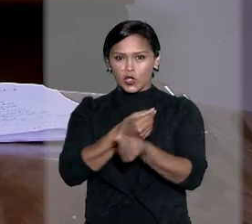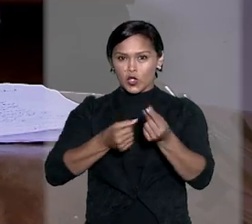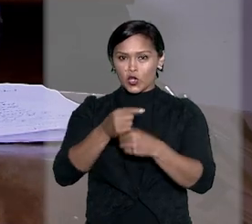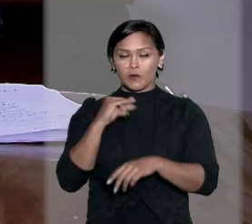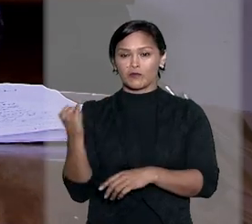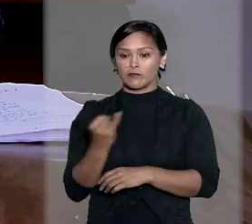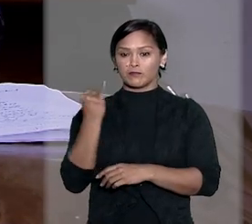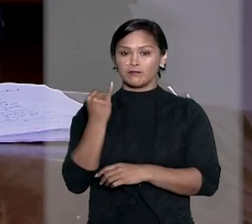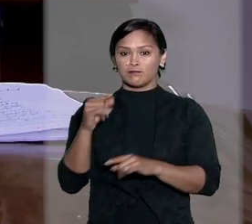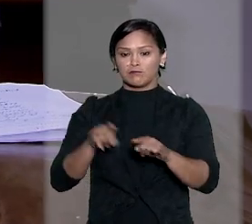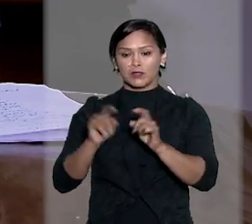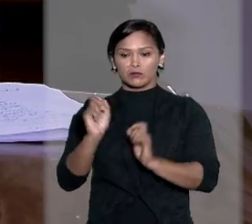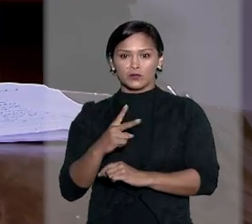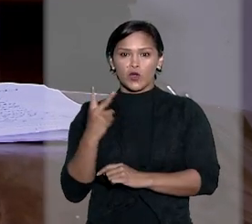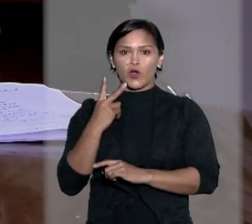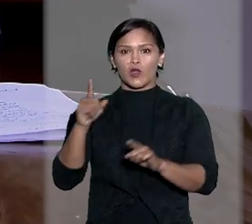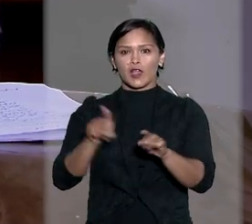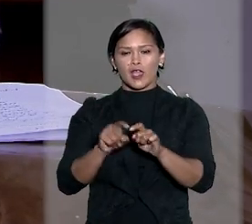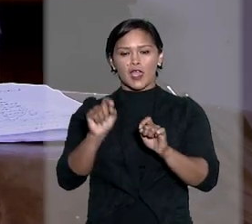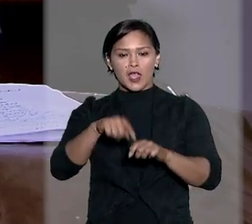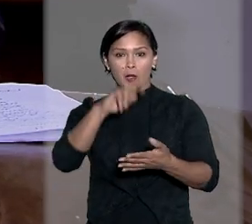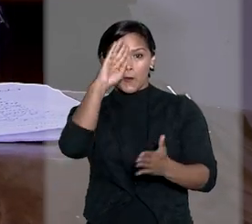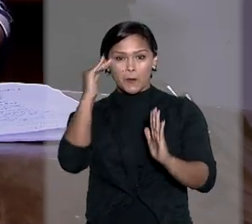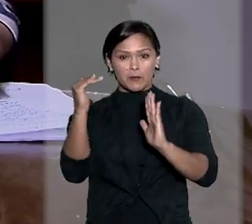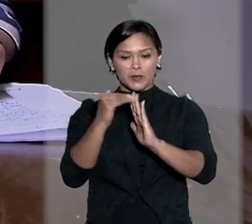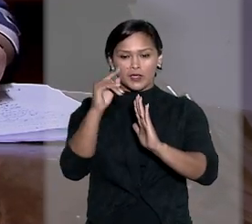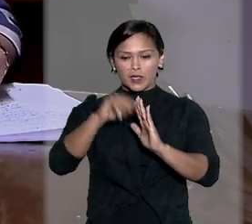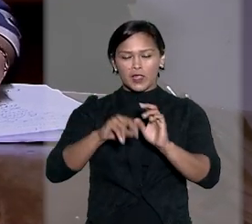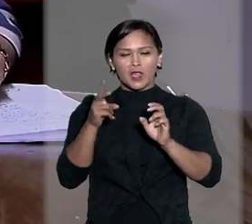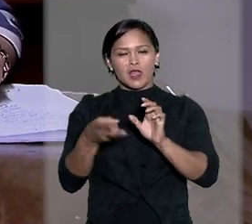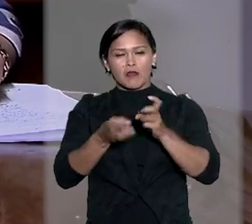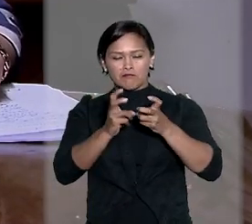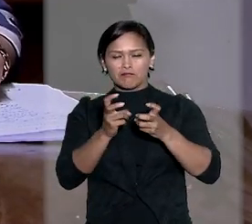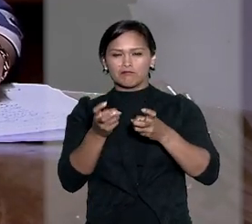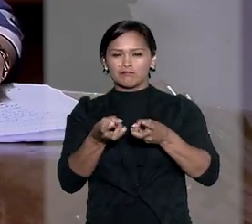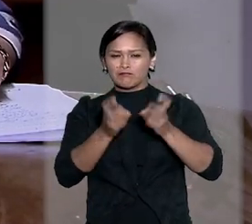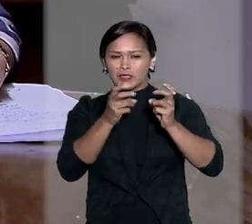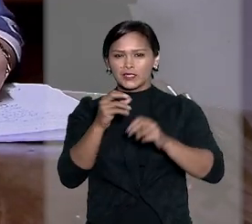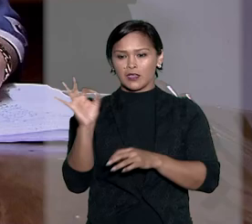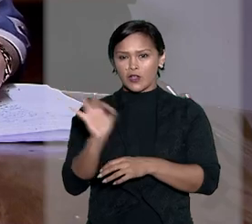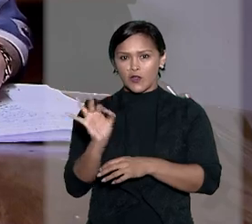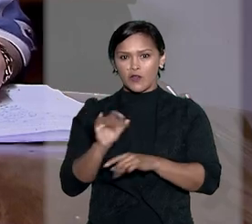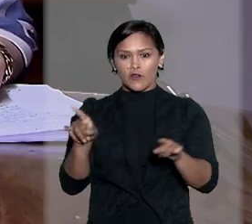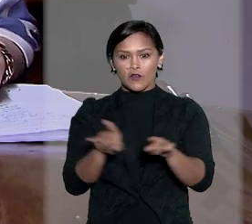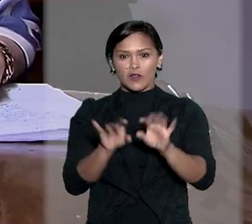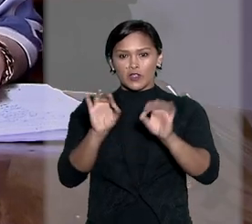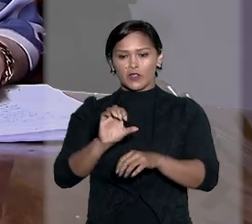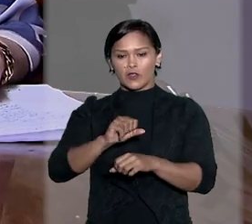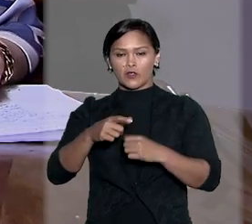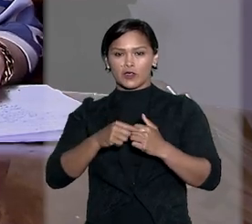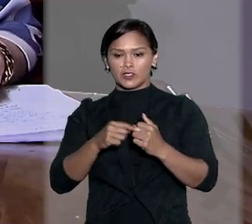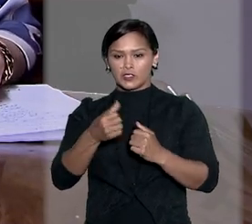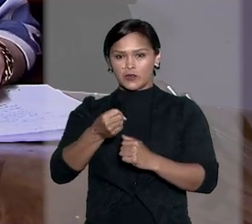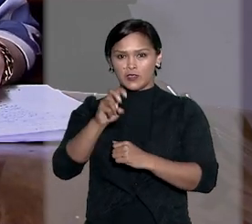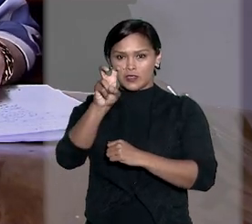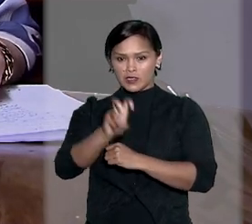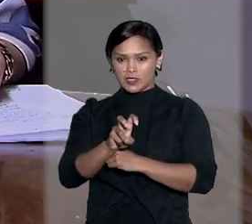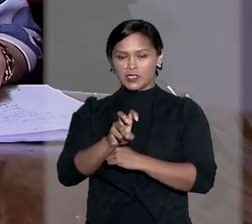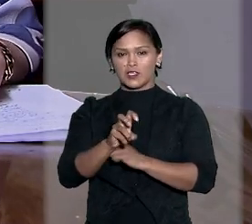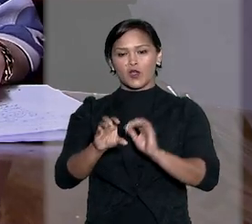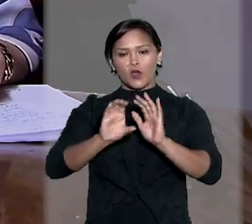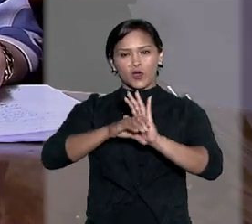forem elevados. É obrigatória, nesses casos, a observância dos percentuais previstos no artigo 85